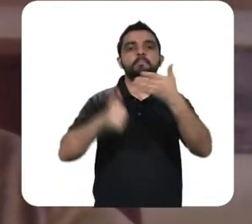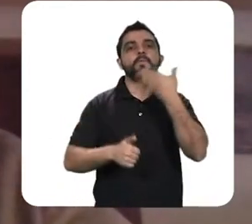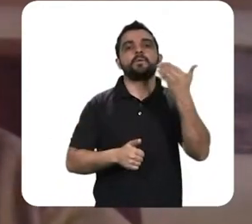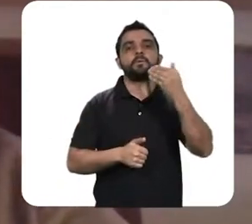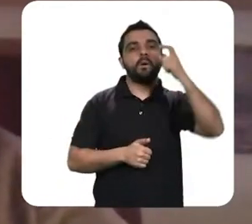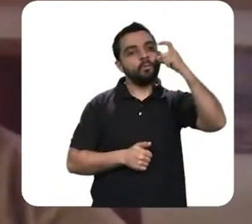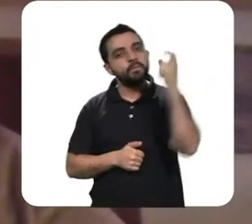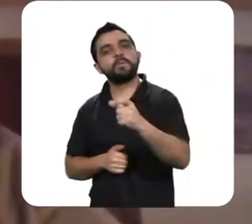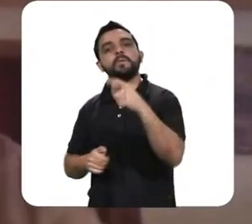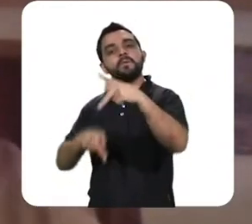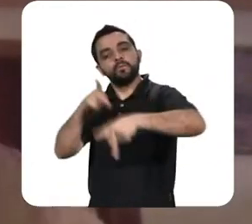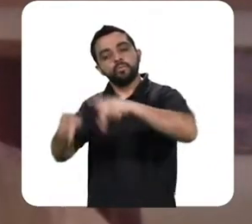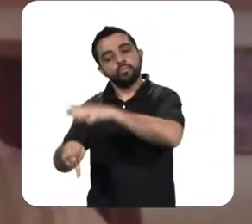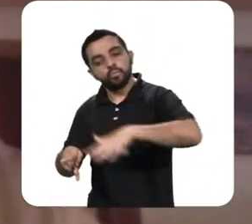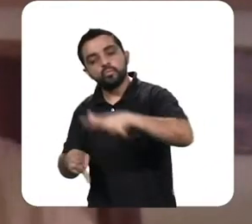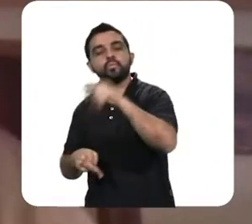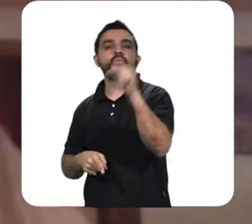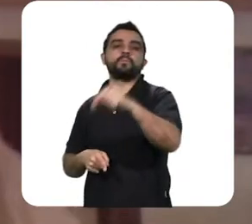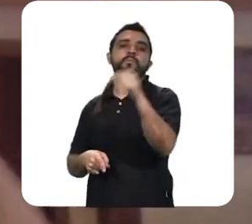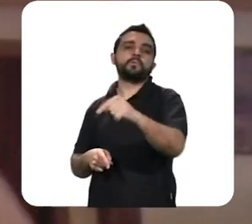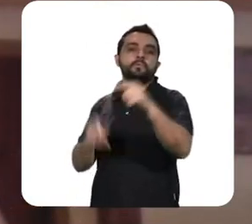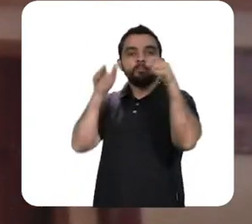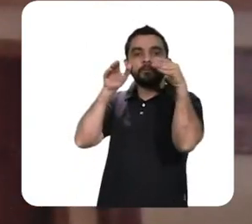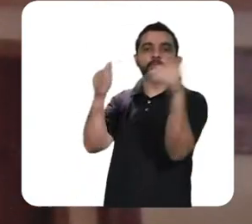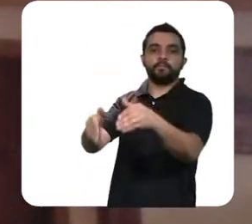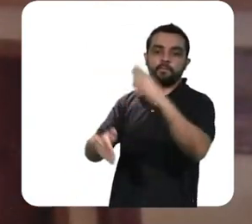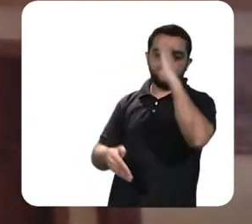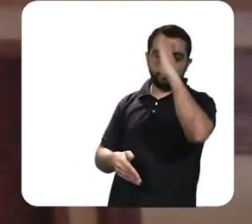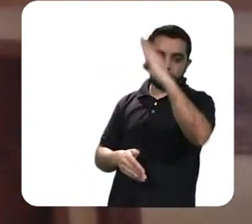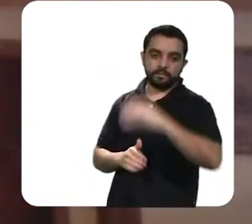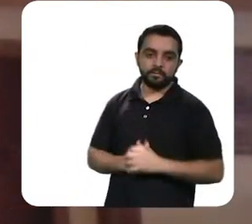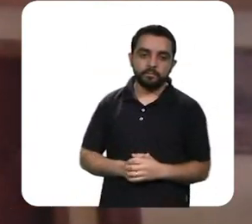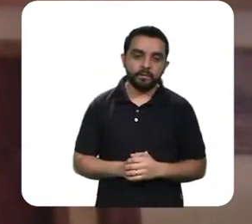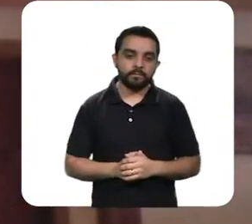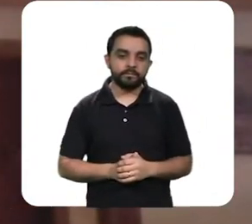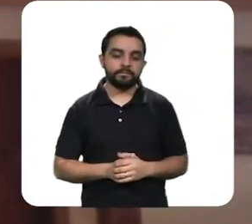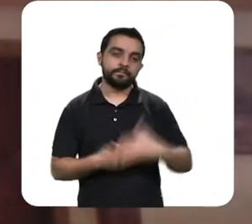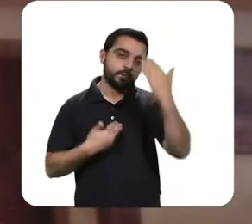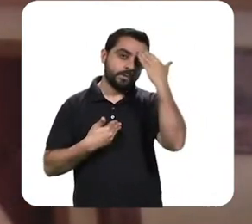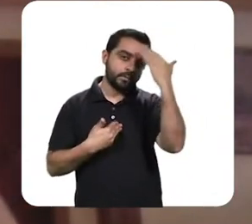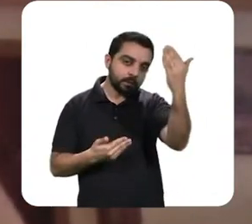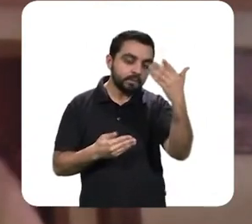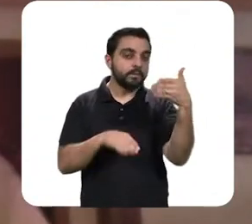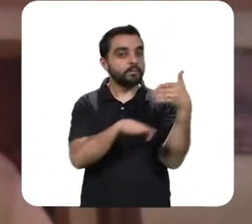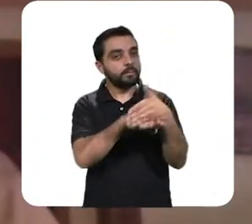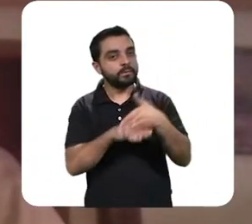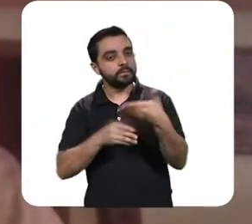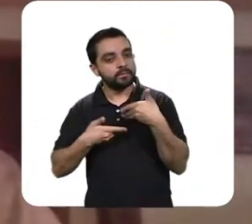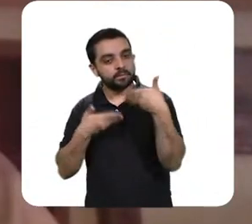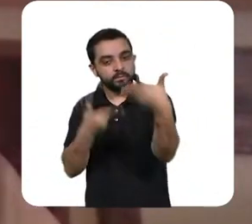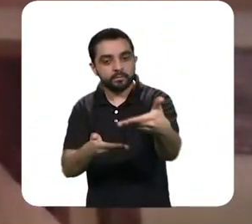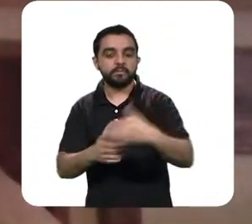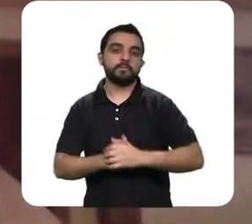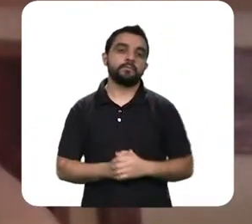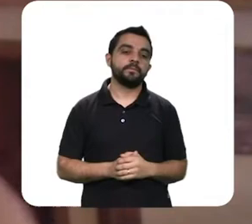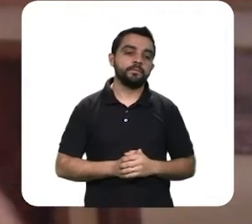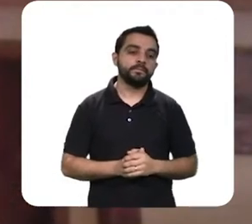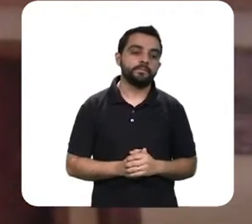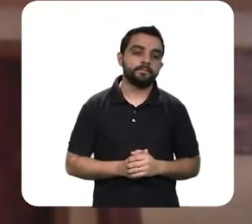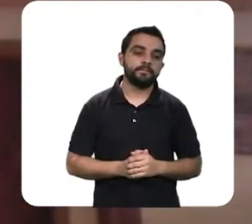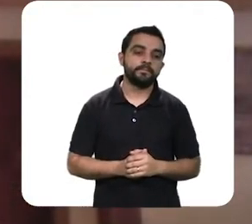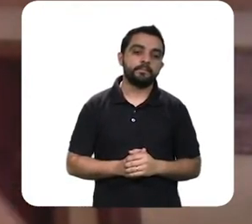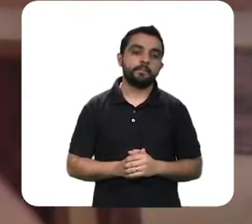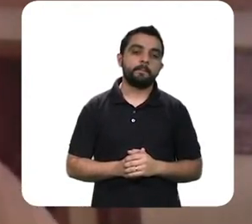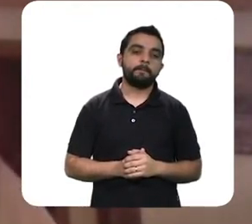público e assim eu encerro a participação posso me retirar infelizmente meu tempo aqui se esgotou eu trouxe